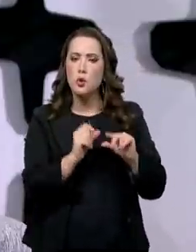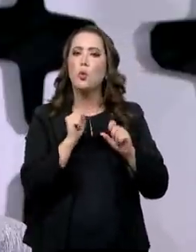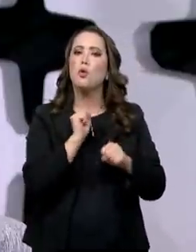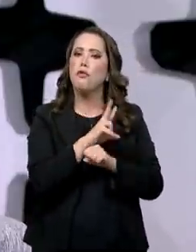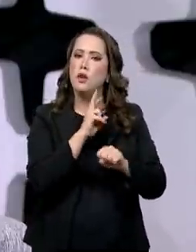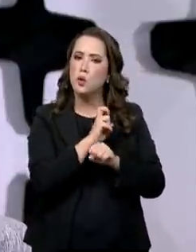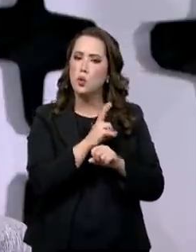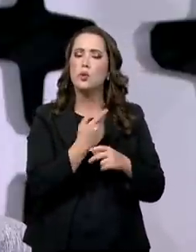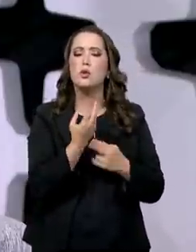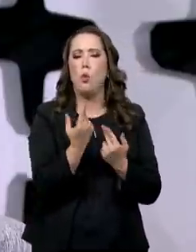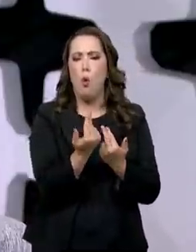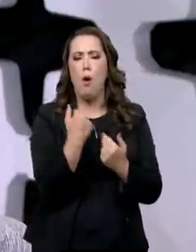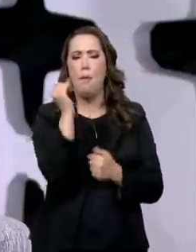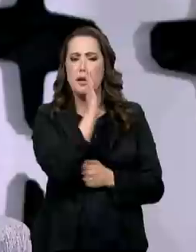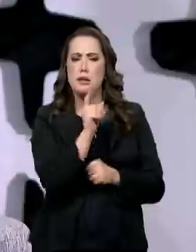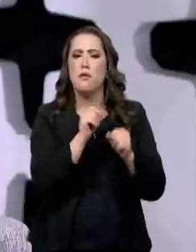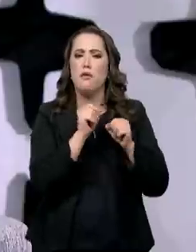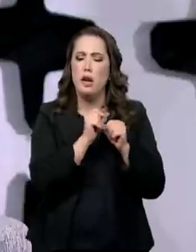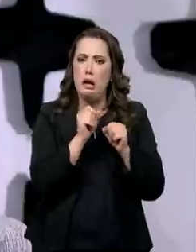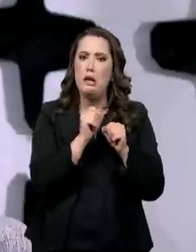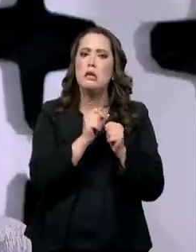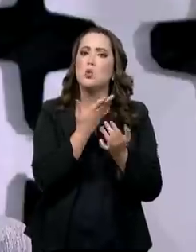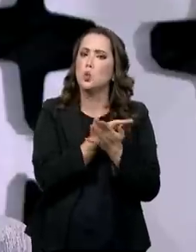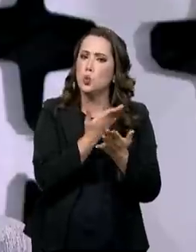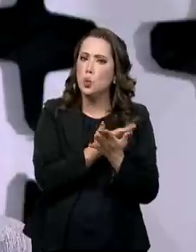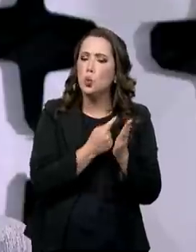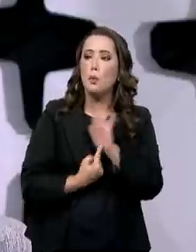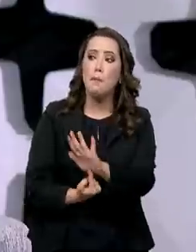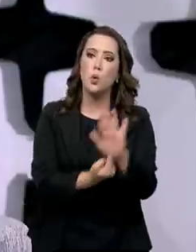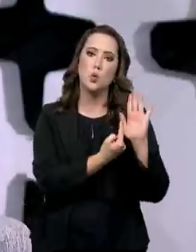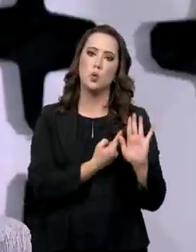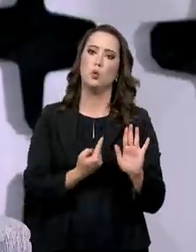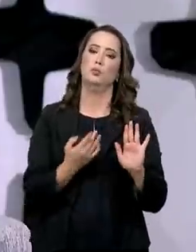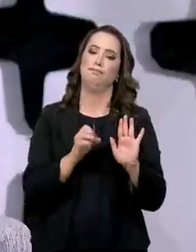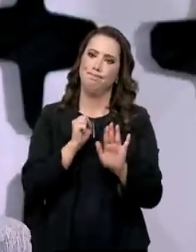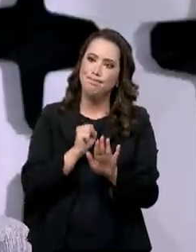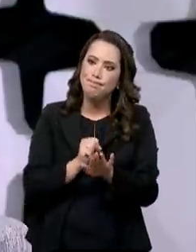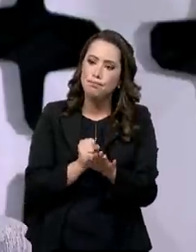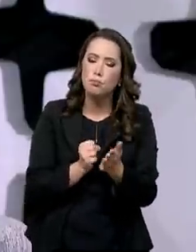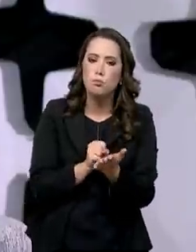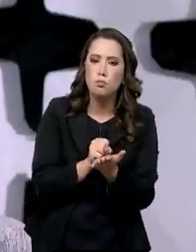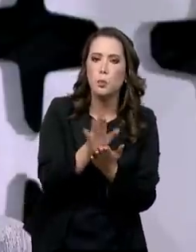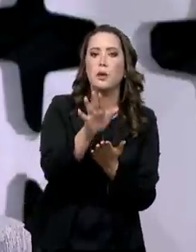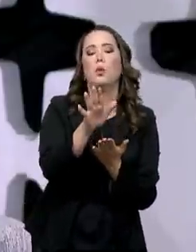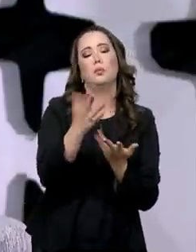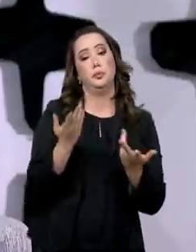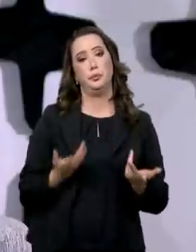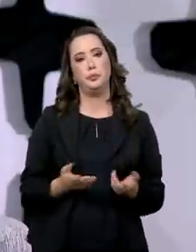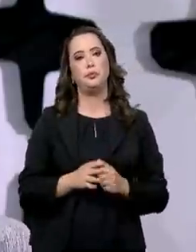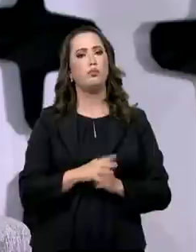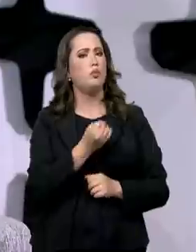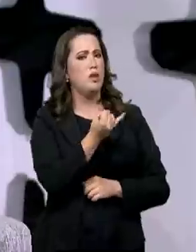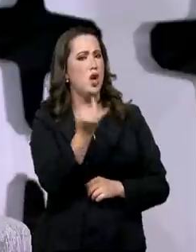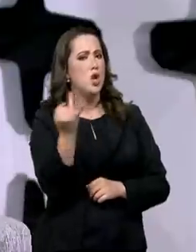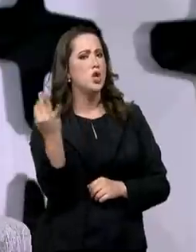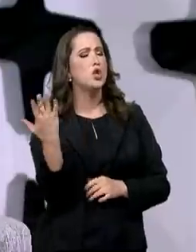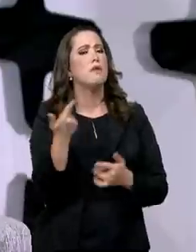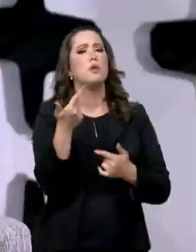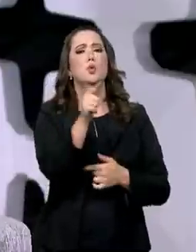publicou internacionalmente. Nós temos também remédios como monoclonais, nucleosídeos, nucleotídeos,